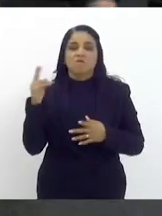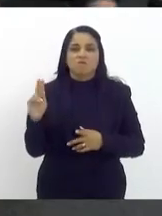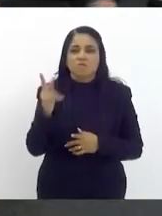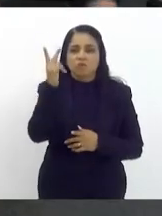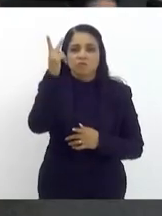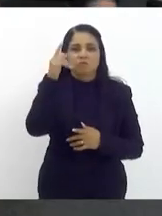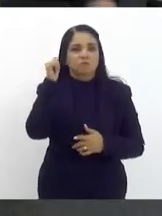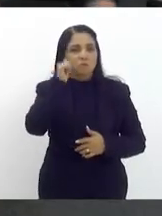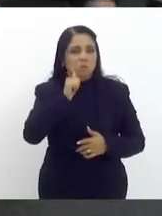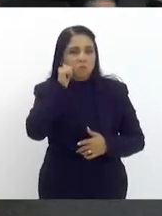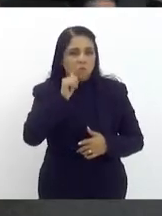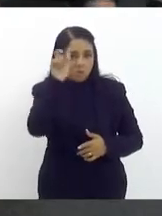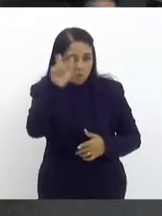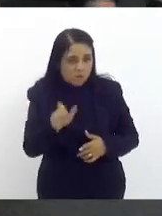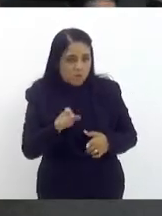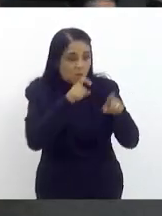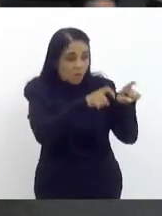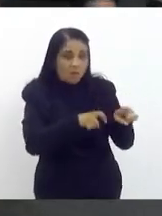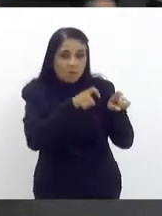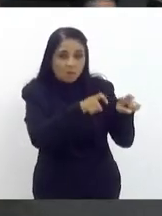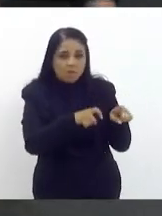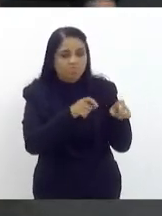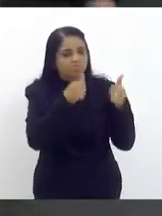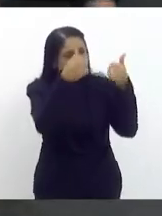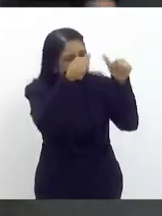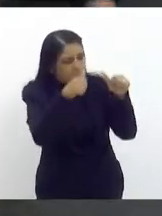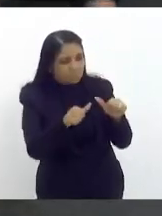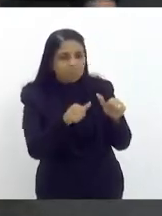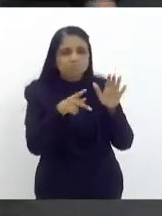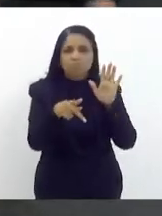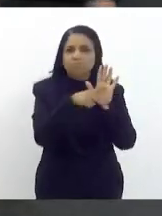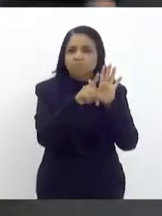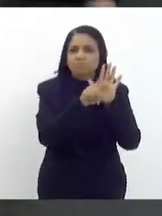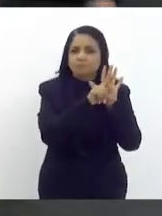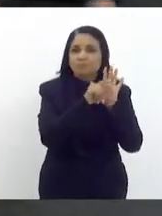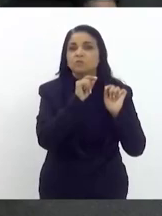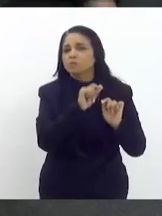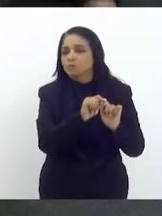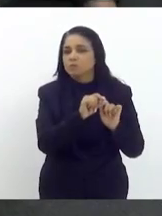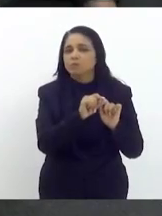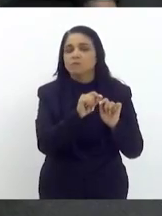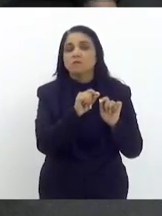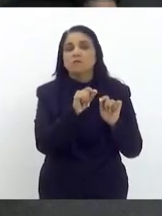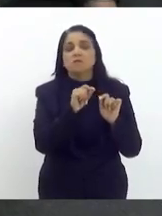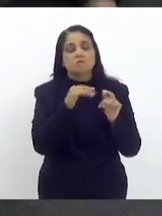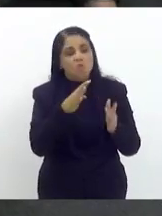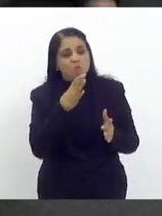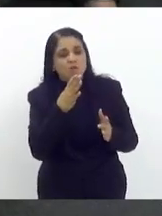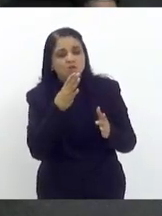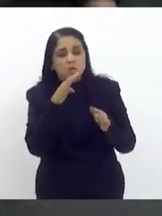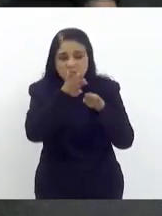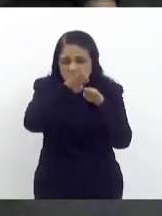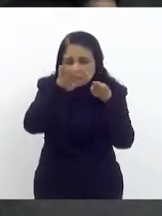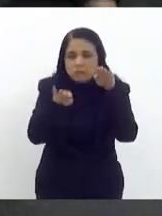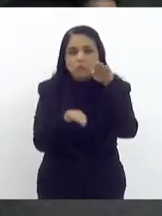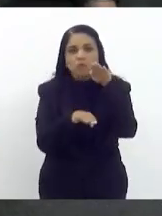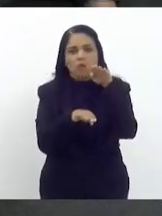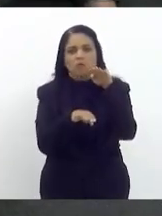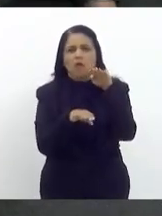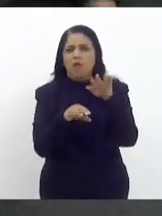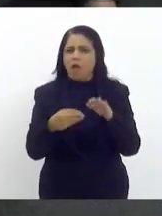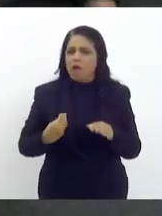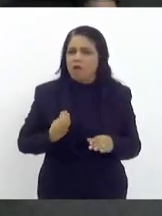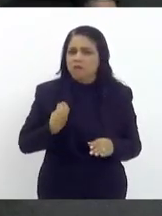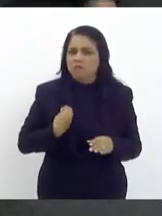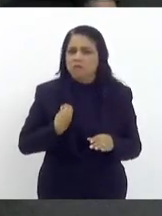a análise feita sobre esse projeto é justamente para reconhecer as desigualdades também que existem com relação